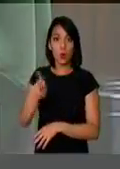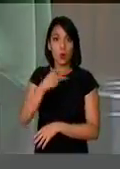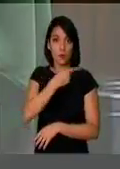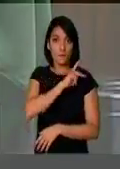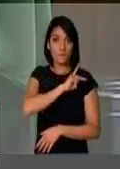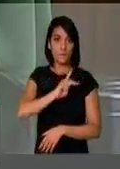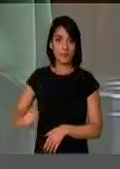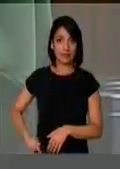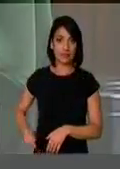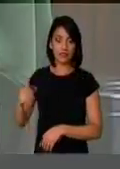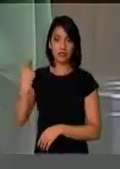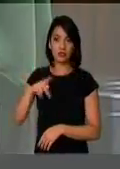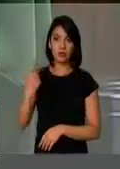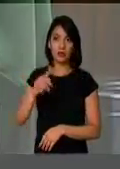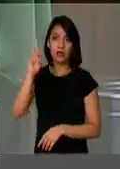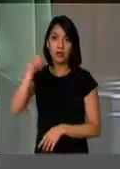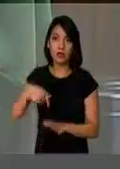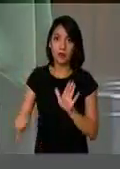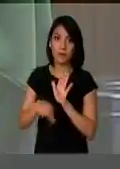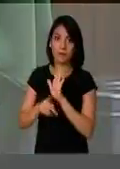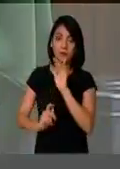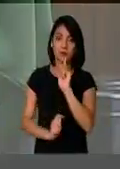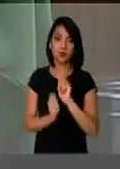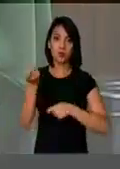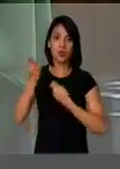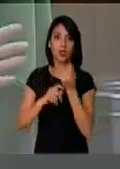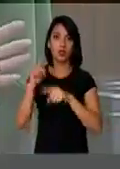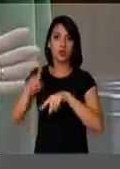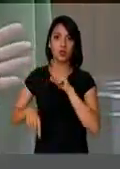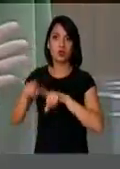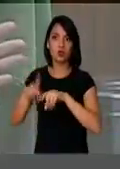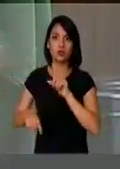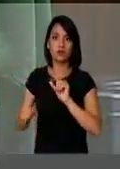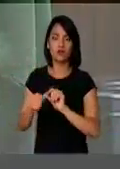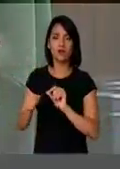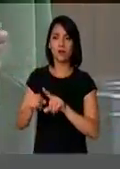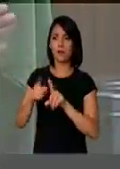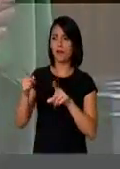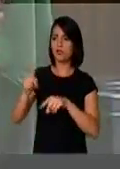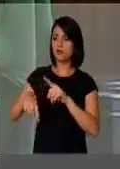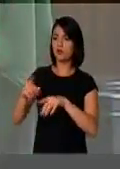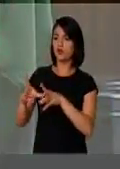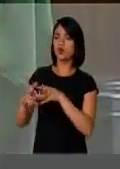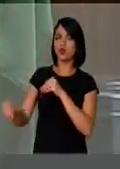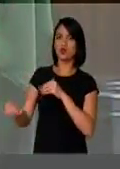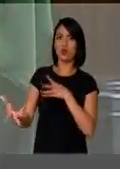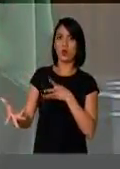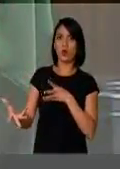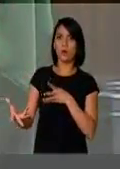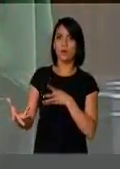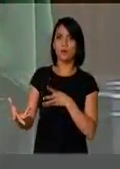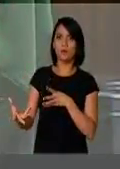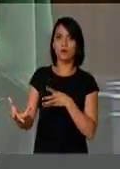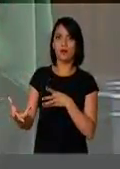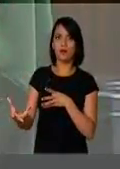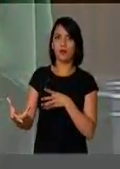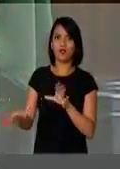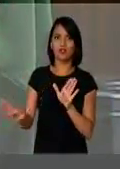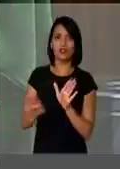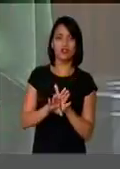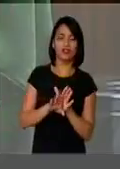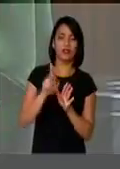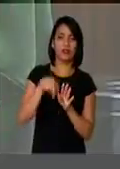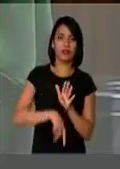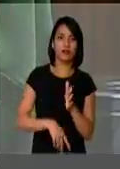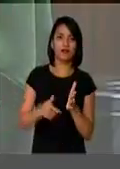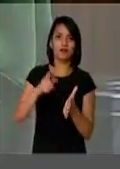que produz legalmente, mas que o produto some, some o comércio do Brasil. Por isso,